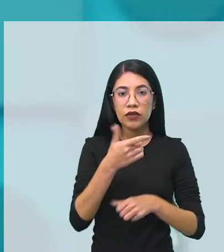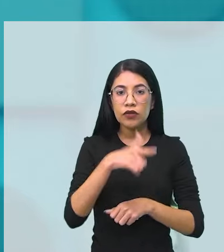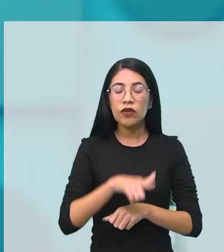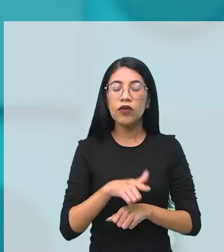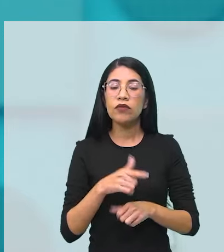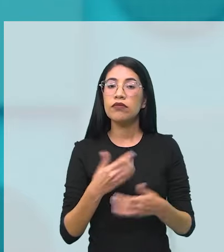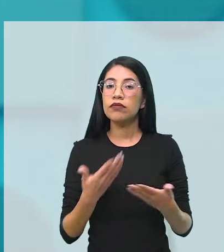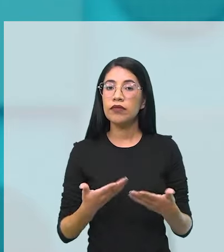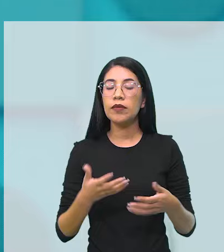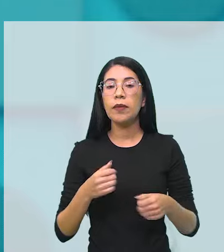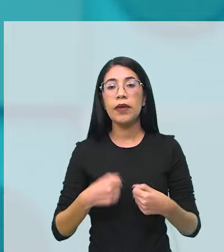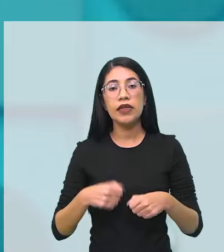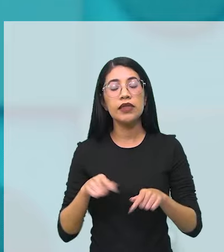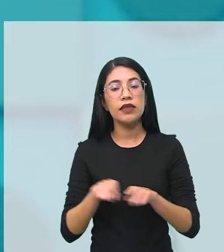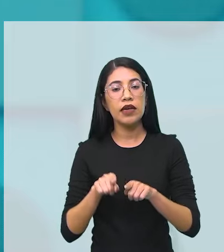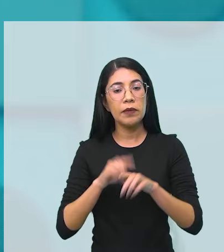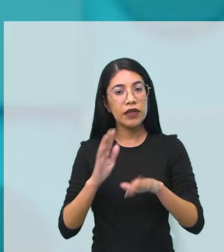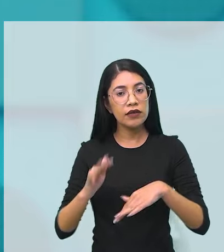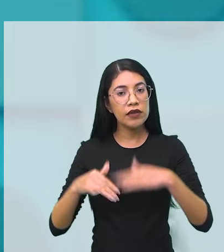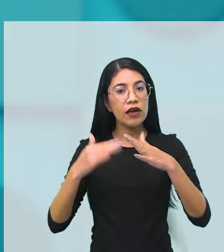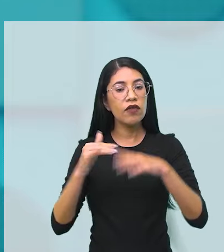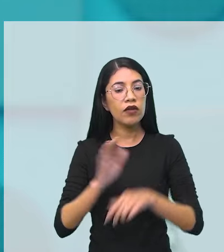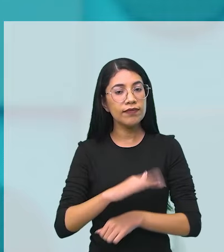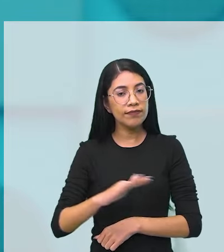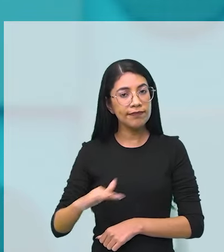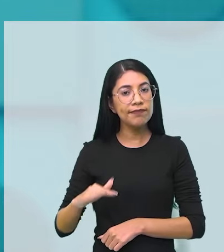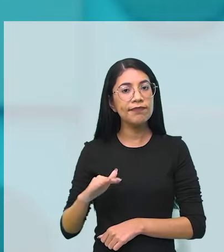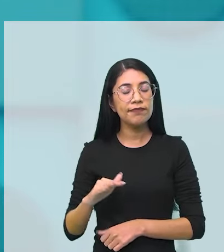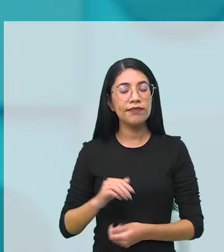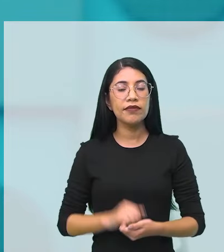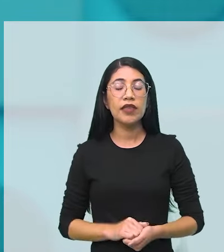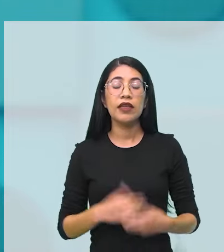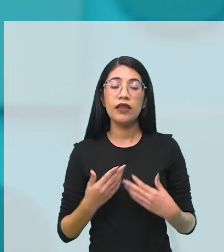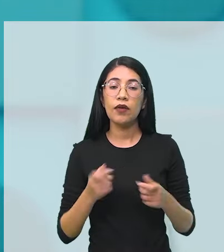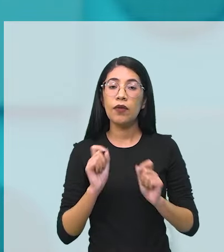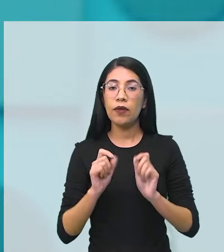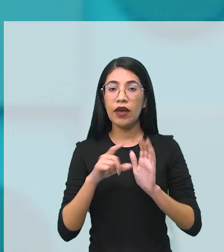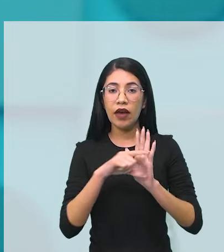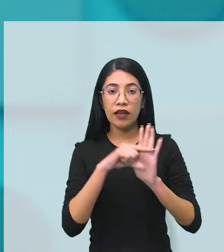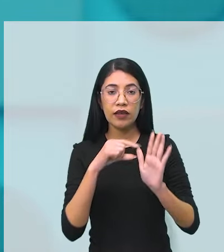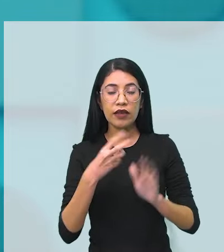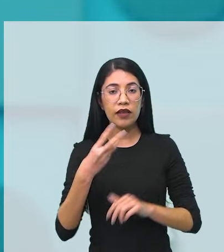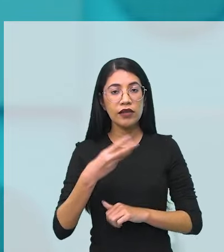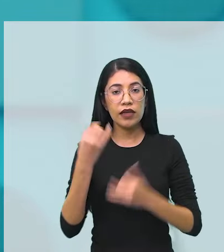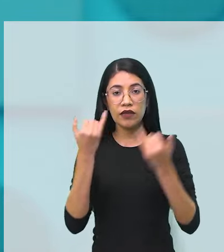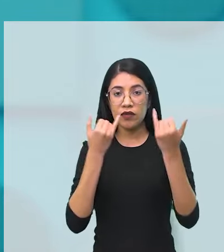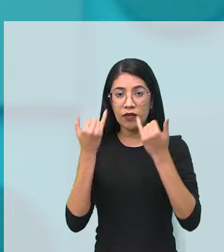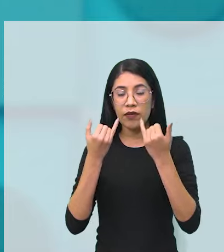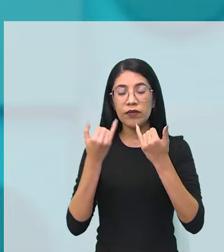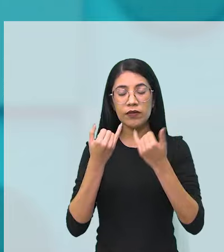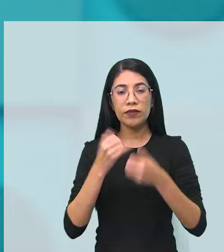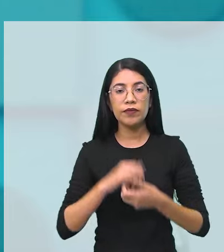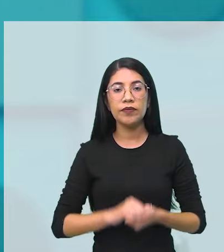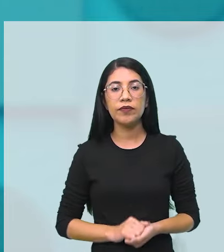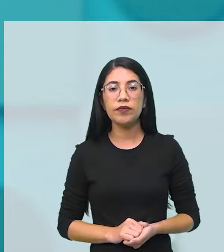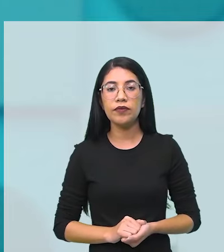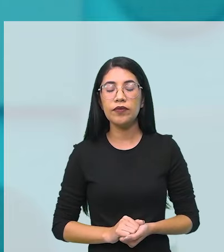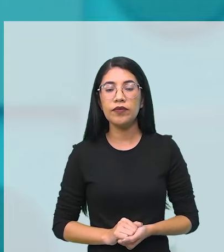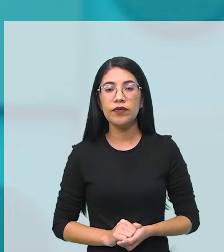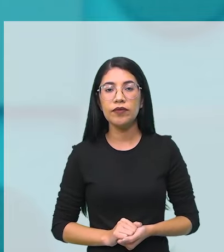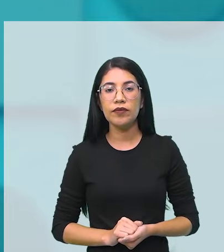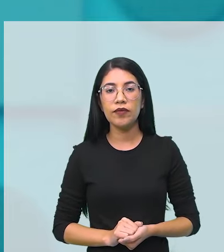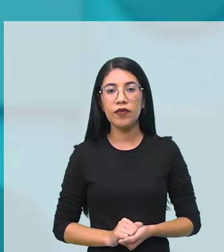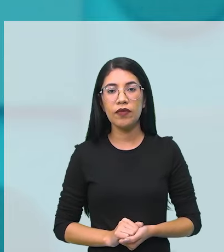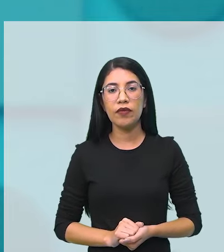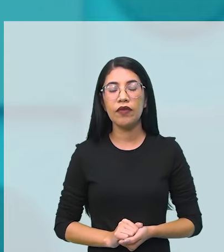né? Que isso faz parte do desenvolvimento da criança. Então essa é a nossa informação principal do terceiro parágrafo do